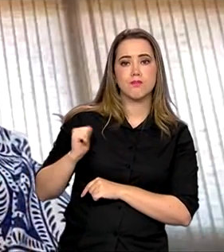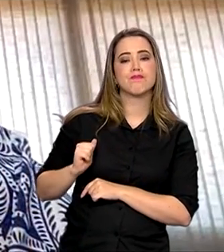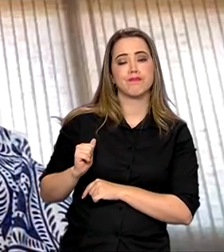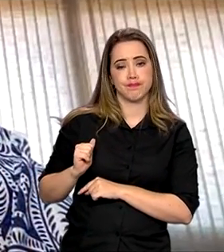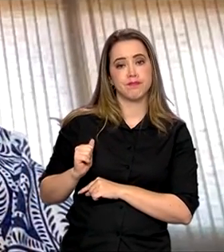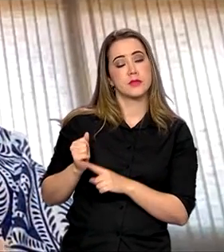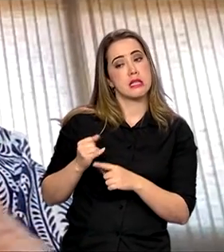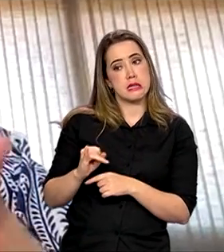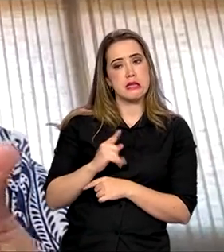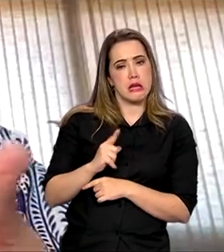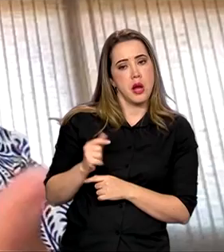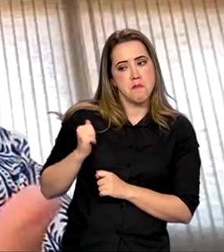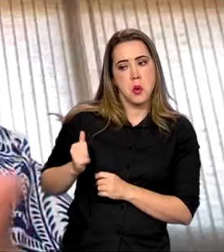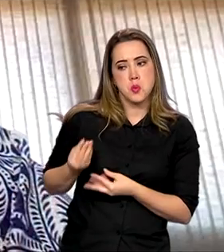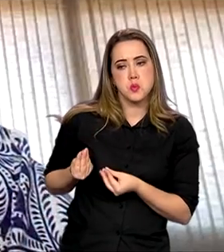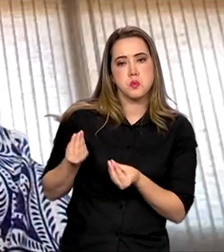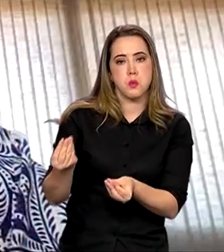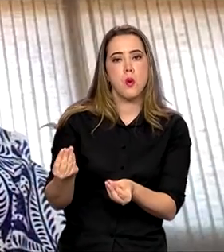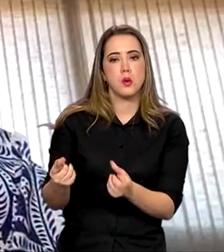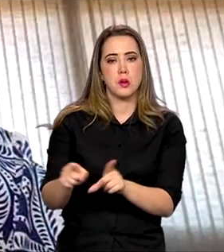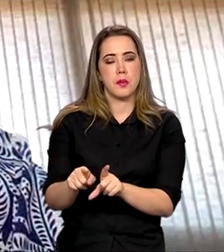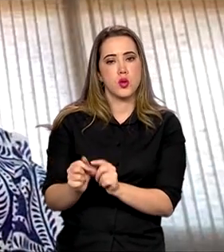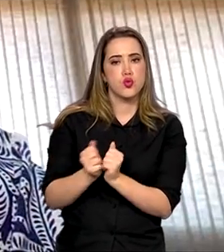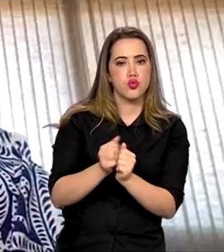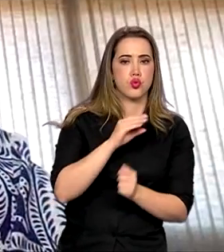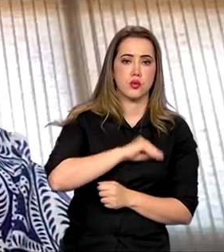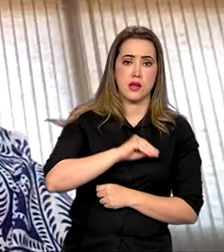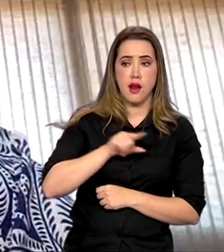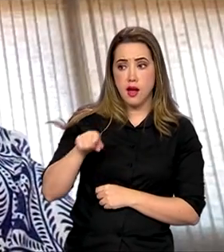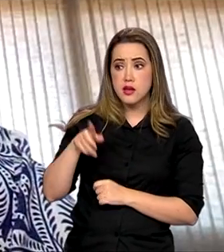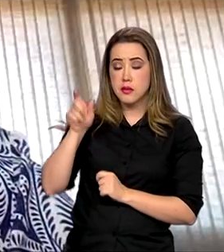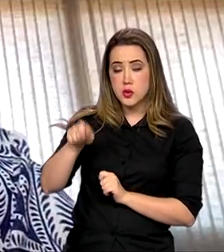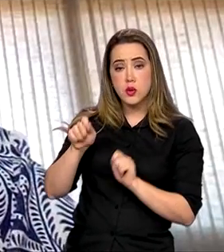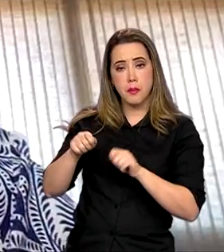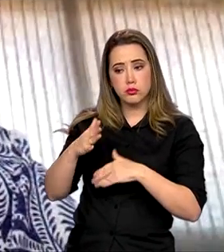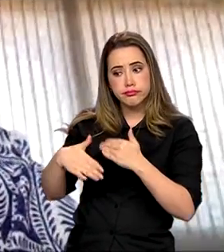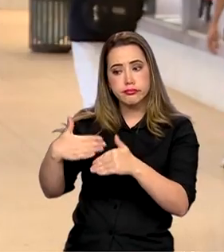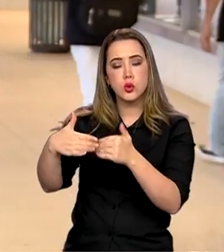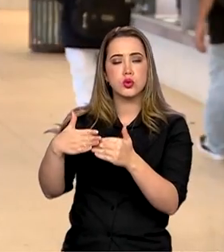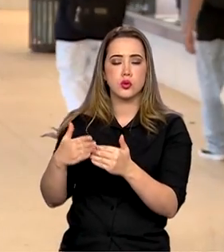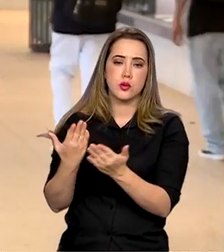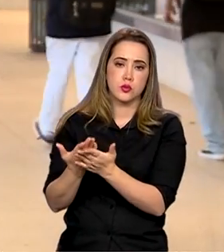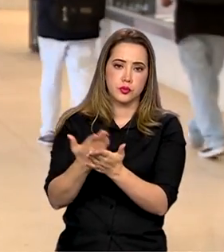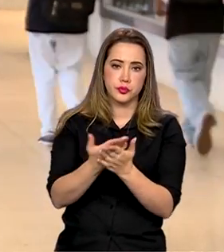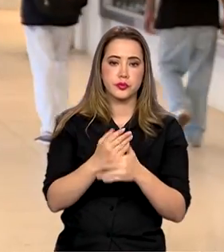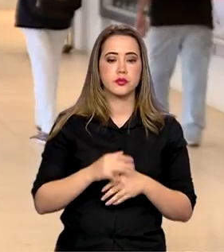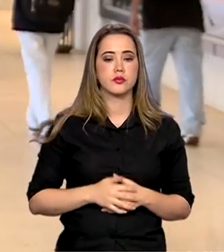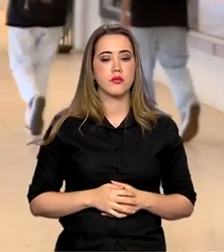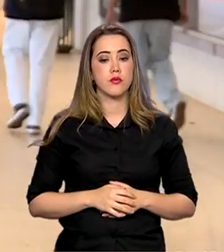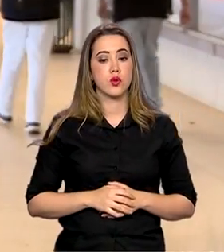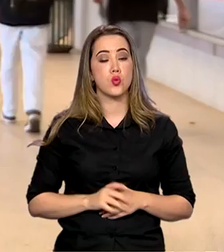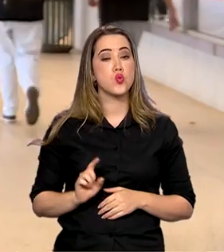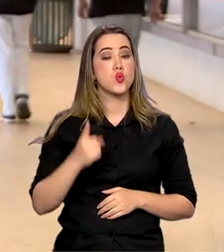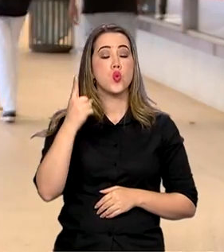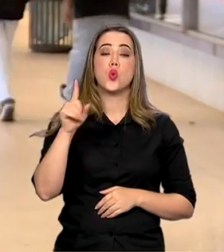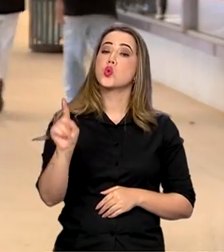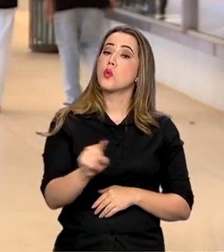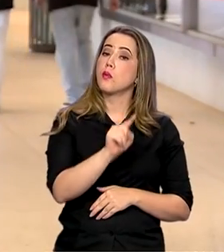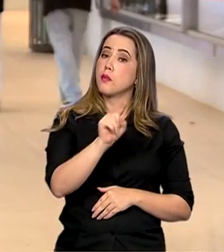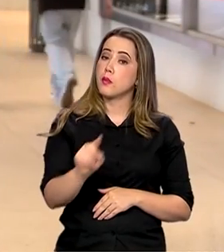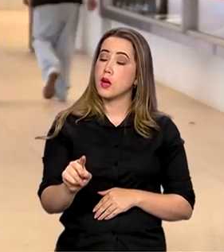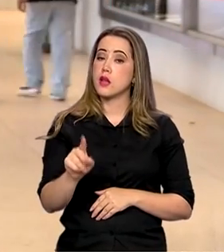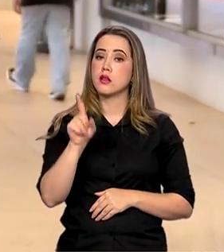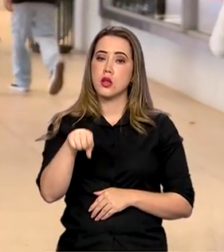disponibilidade e que isso seja também um estímulo para a permanência do dissente no programa. A única restrição para o acúmulo de